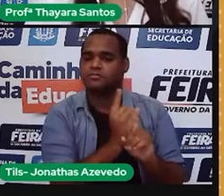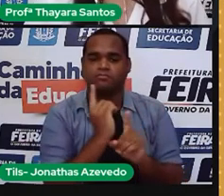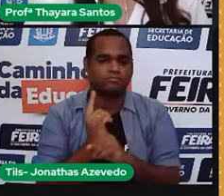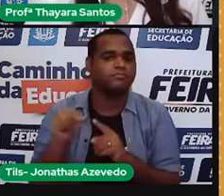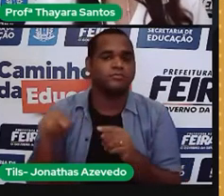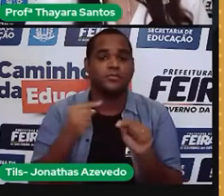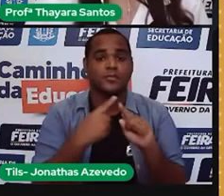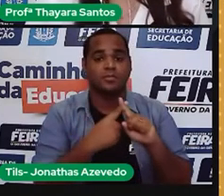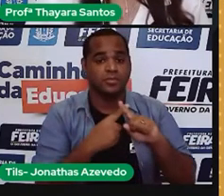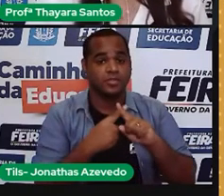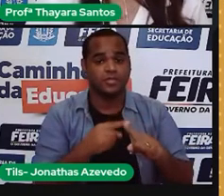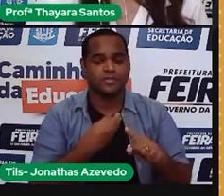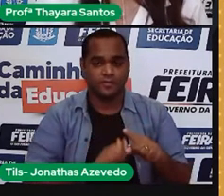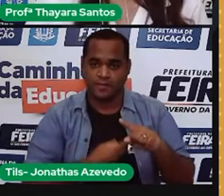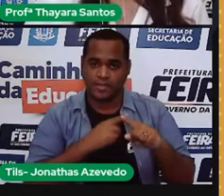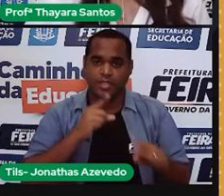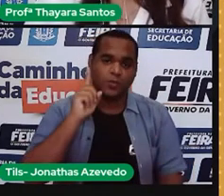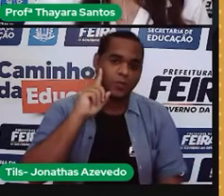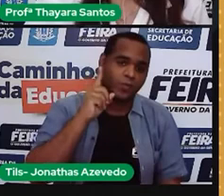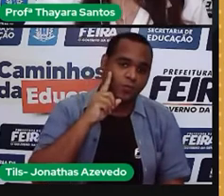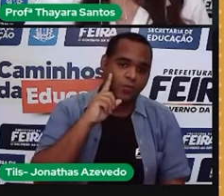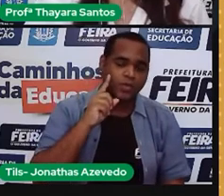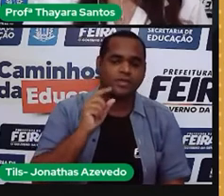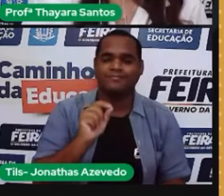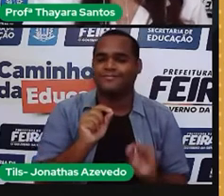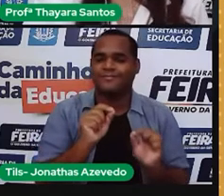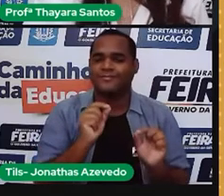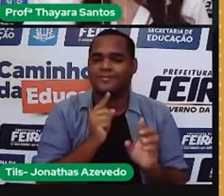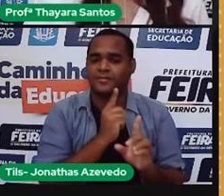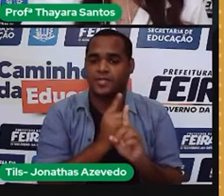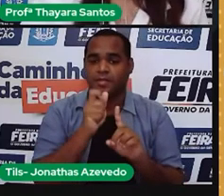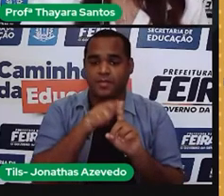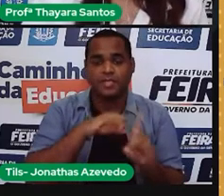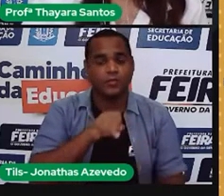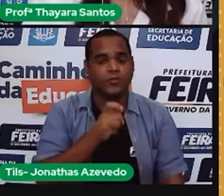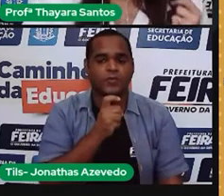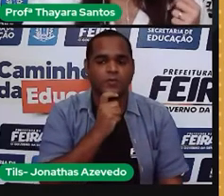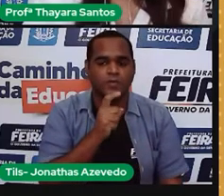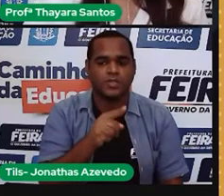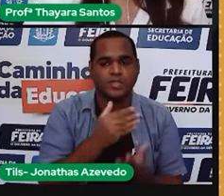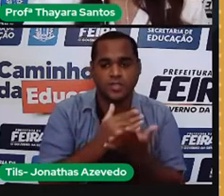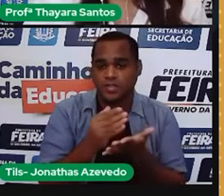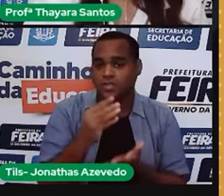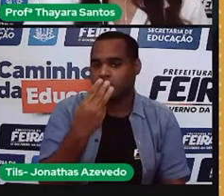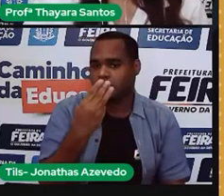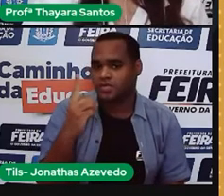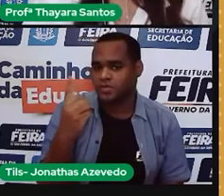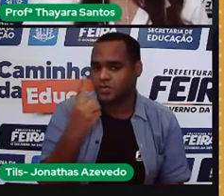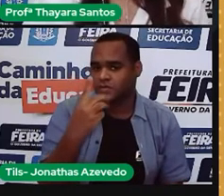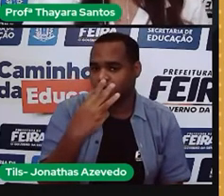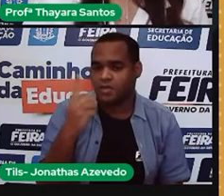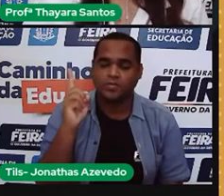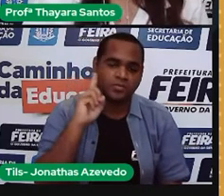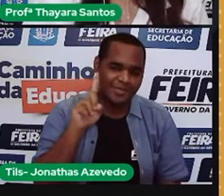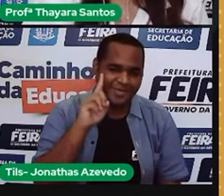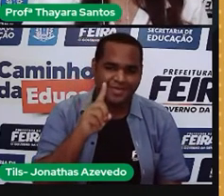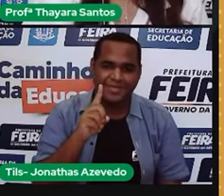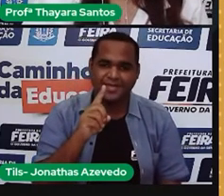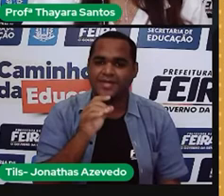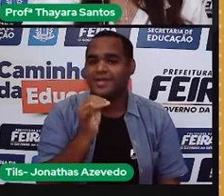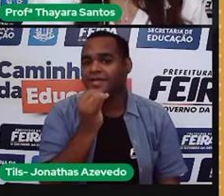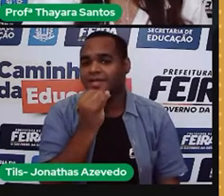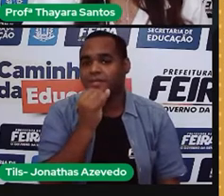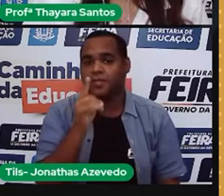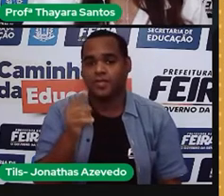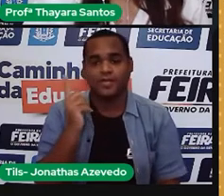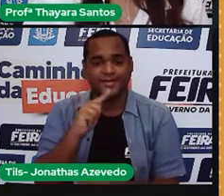e multiplicar pela quantidade de dias. Eu vou pegar um exemplo aqui do mês de julho. O mês de julho tem 31 dias. Então, eu vou pegar aquele resultado